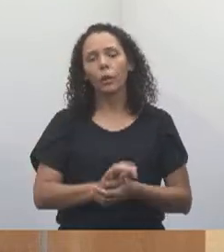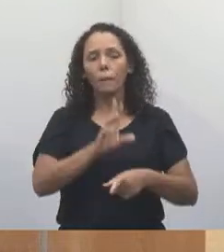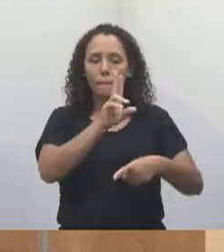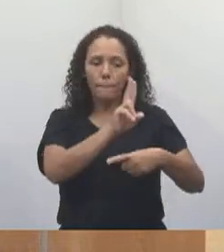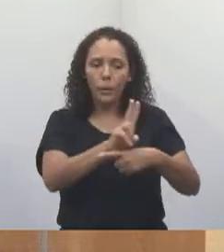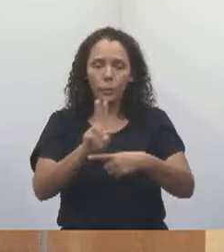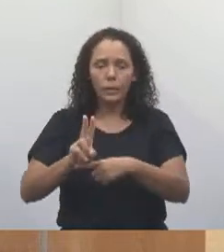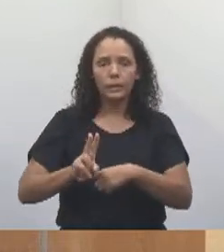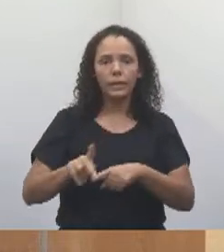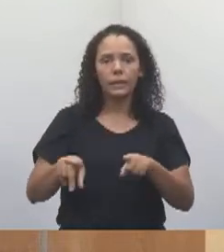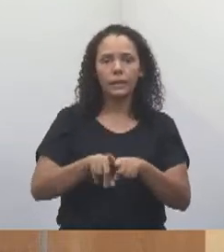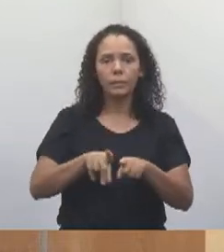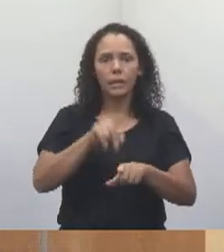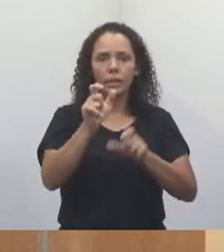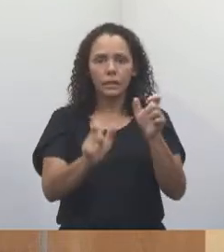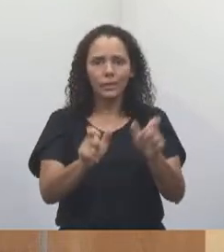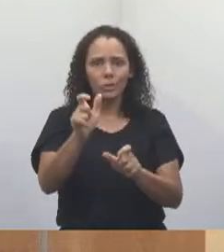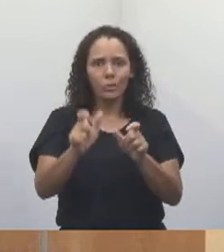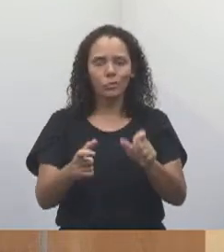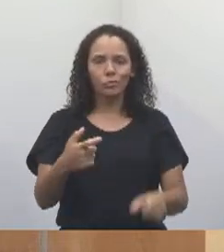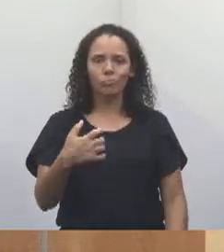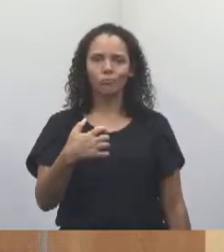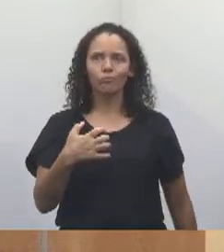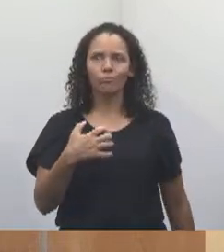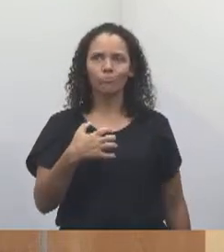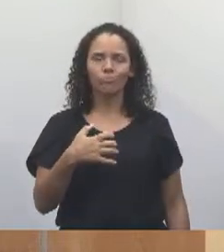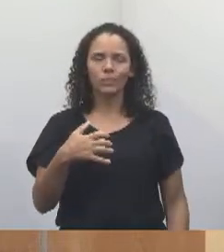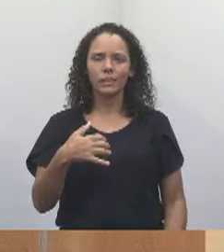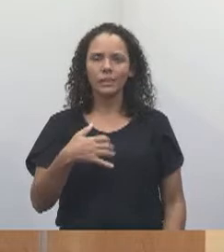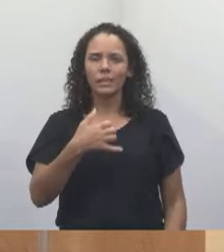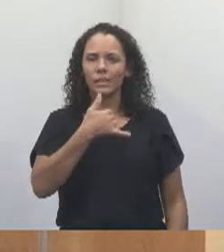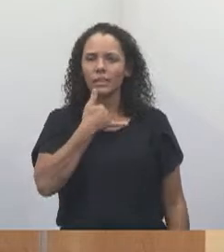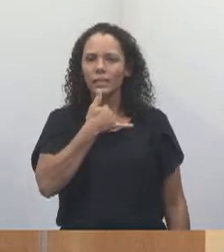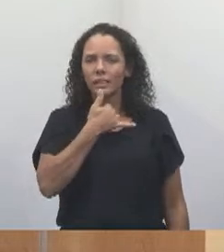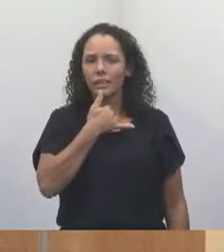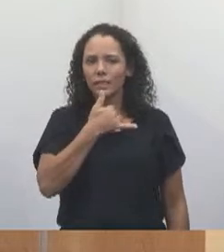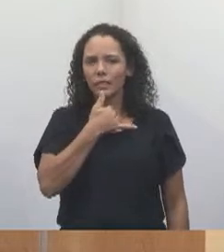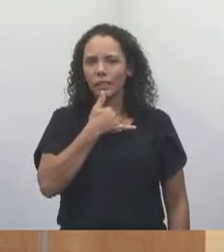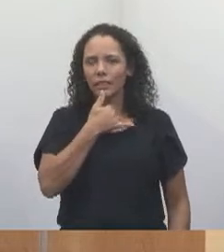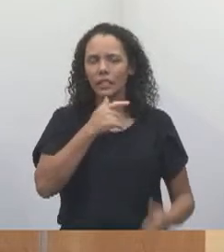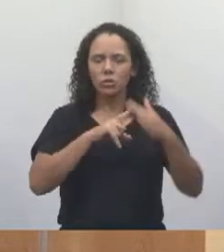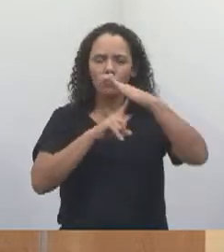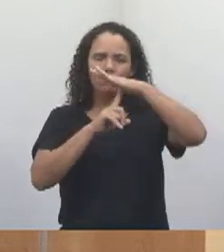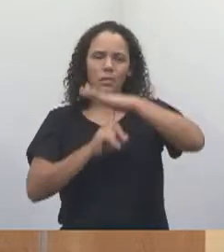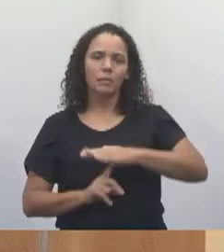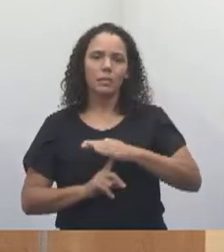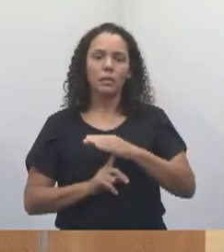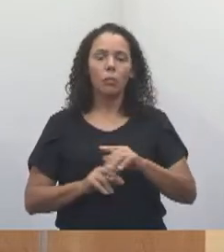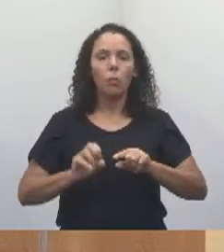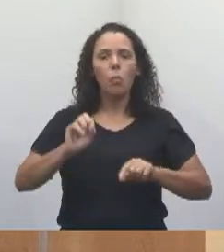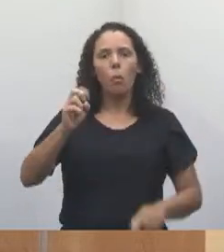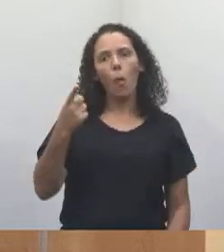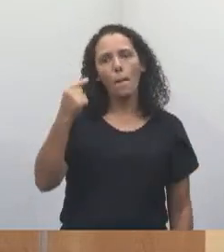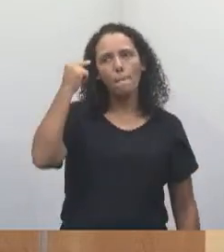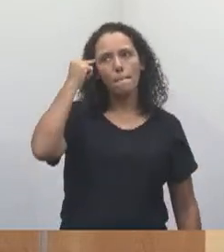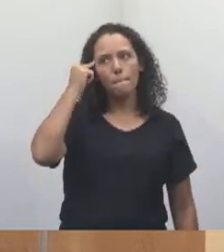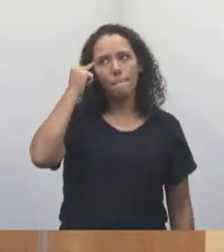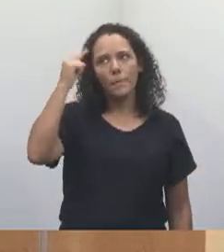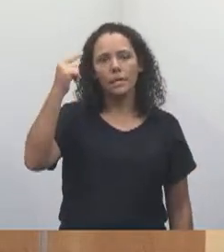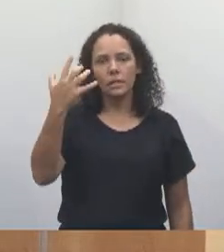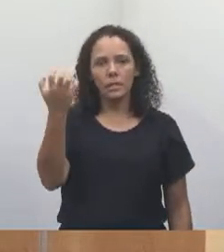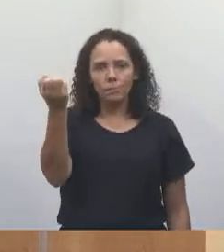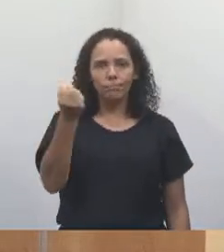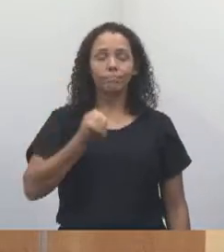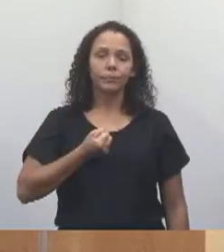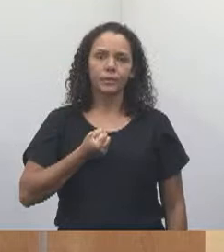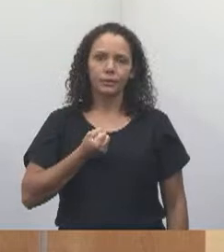cuidar das pessoas que sofrem com depressão e até mesmo pessoas que têm pensamentos suicidas. Então, é um